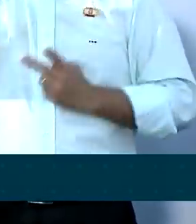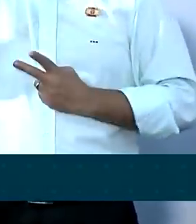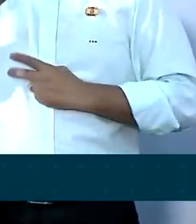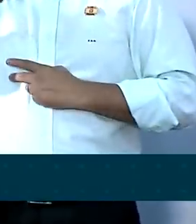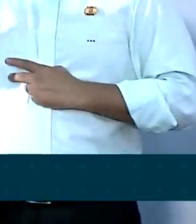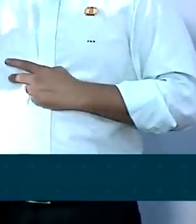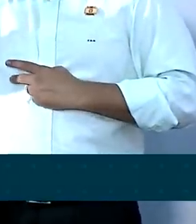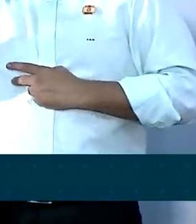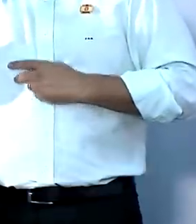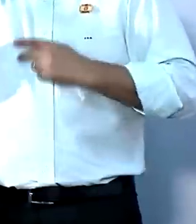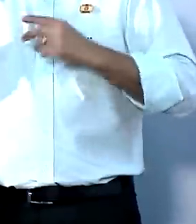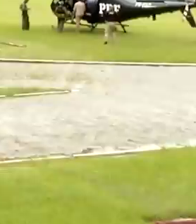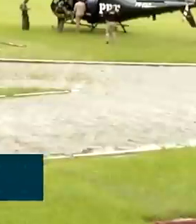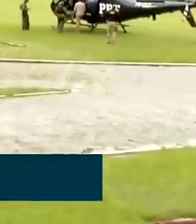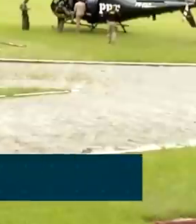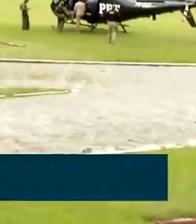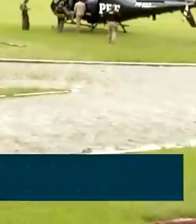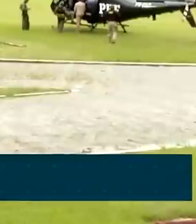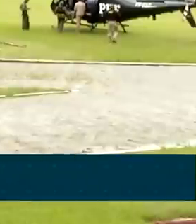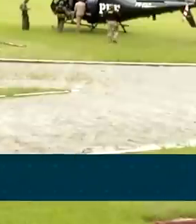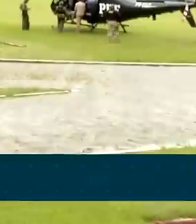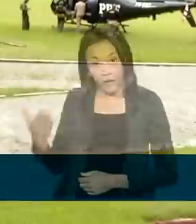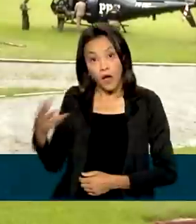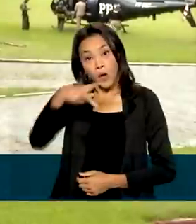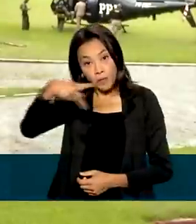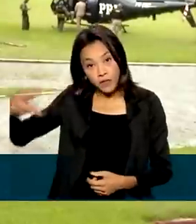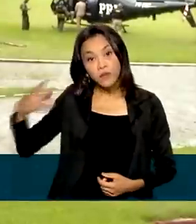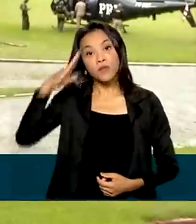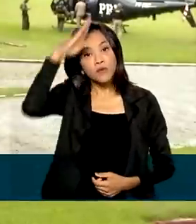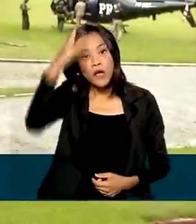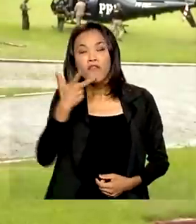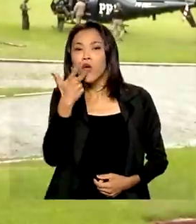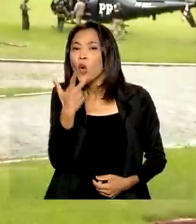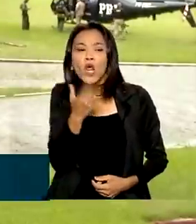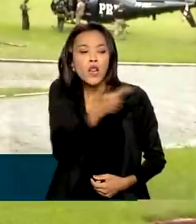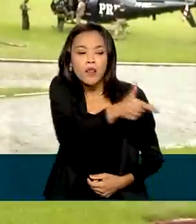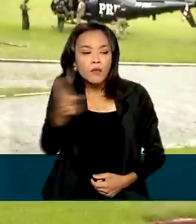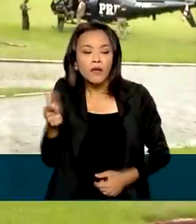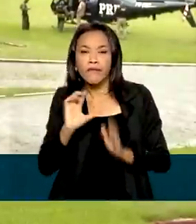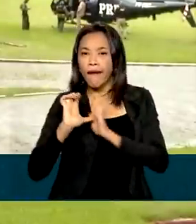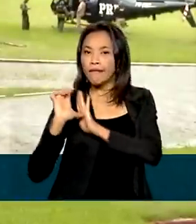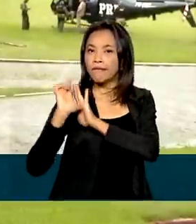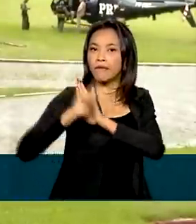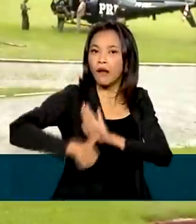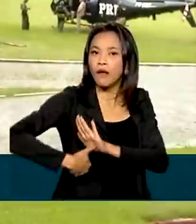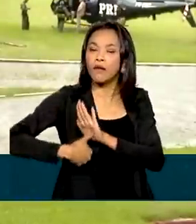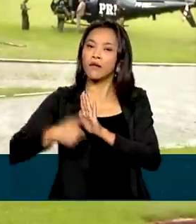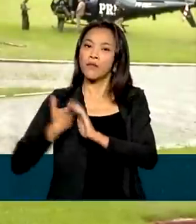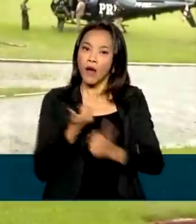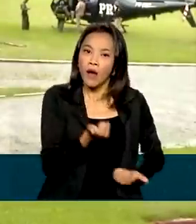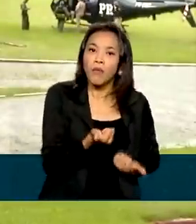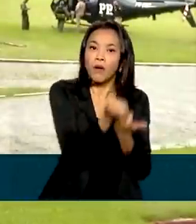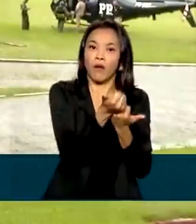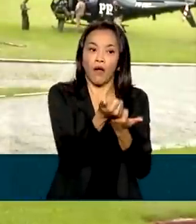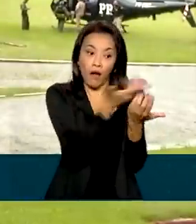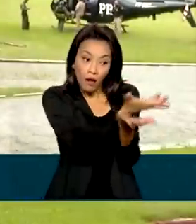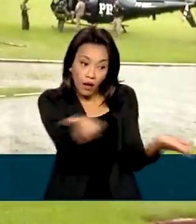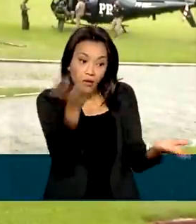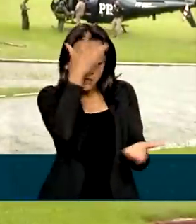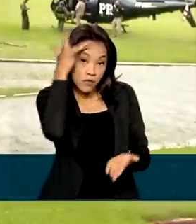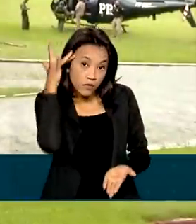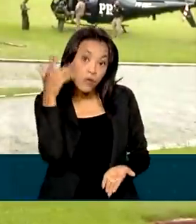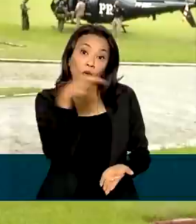pequenas operações. O presidente Bolsonaro disse que não houve atraso nas decisões de apoio às vítimas da tempestade de